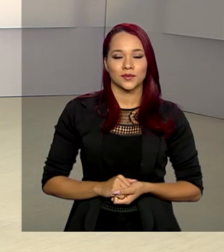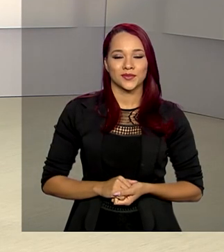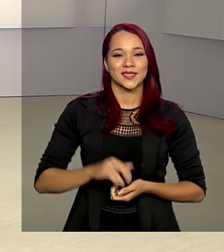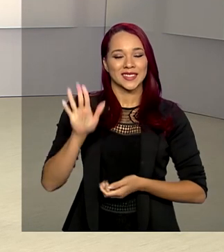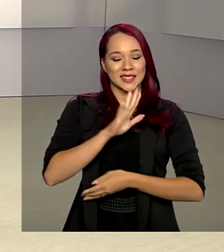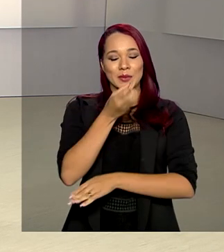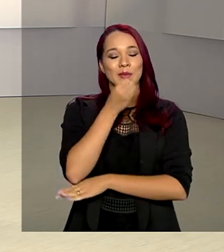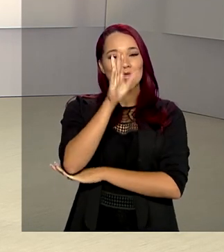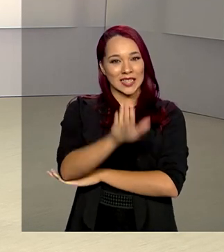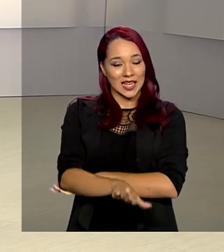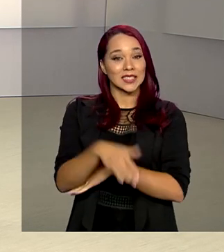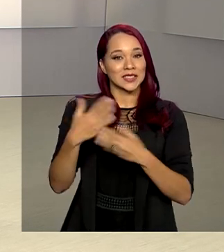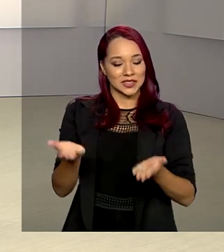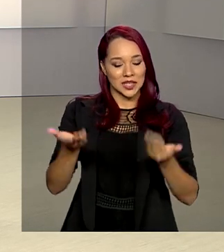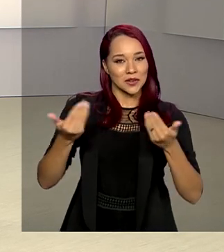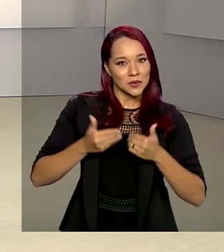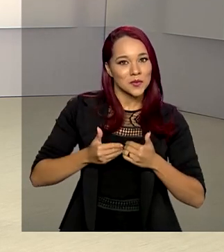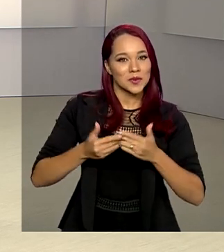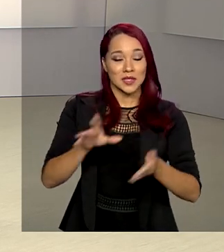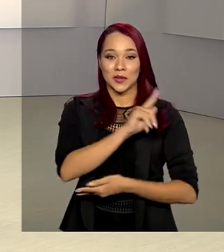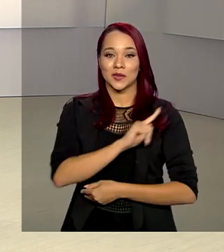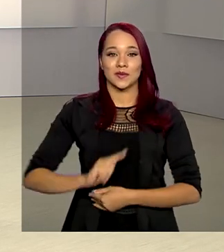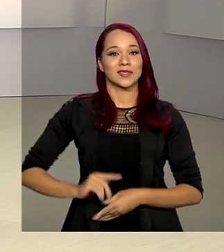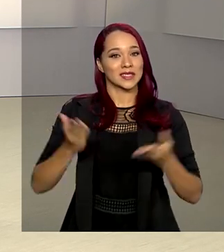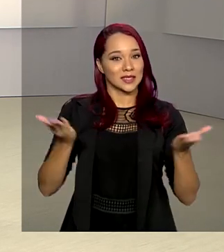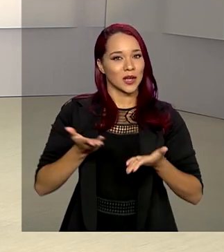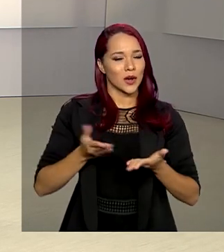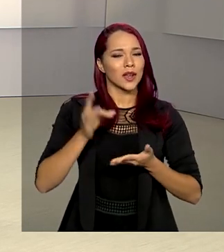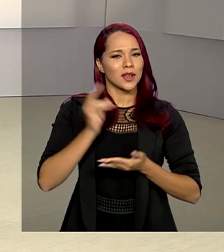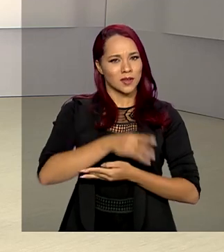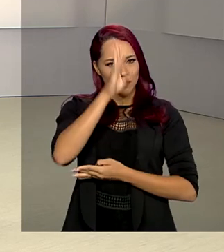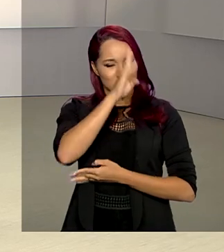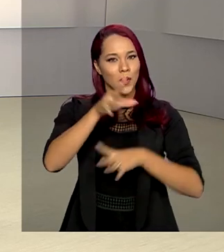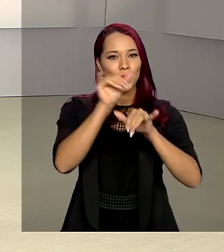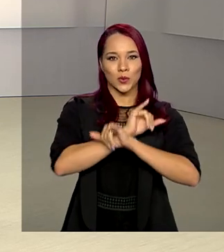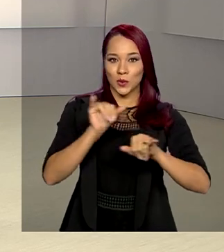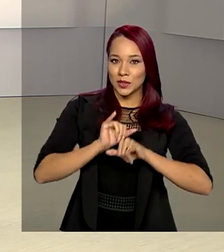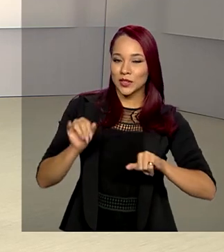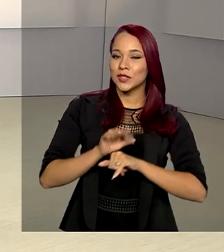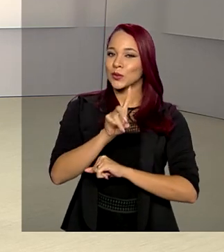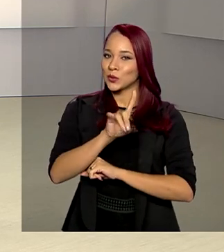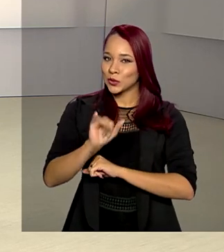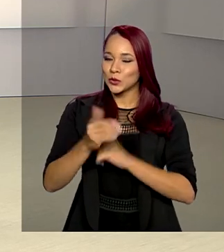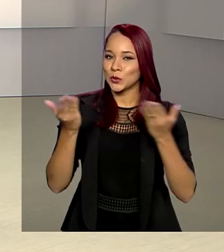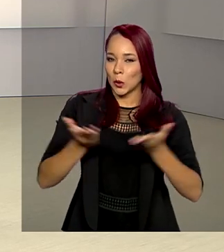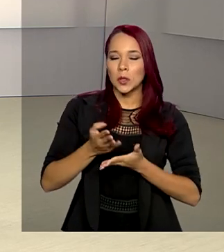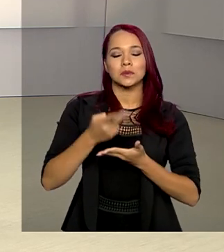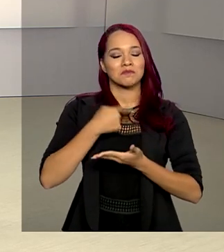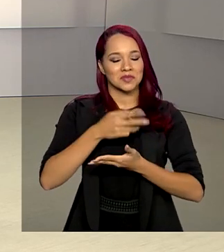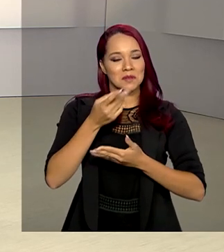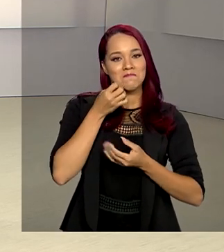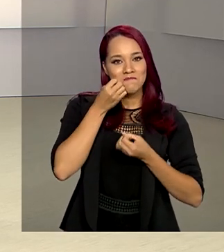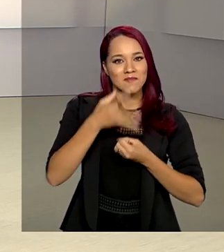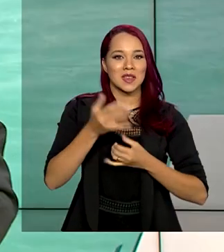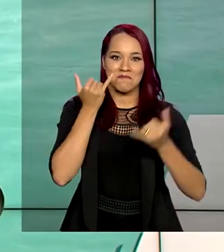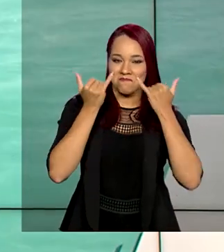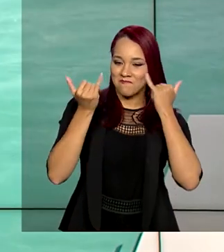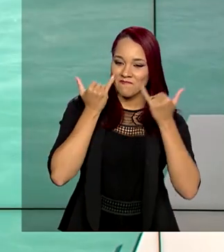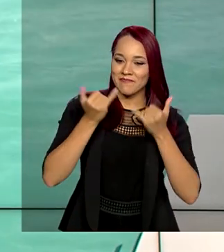Olá, boa tarde. Já estamos de volta com o governo agora e as principais notícias do dia para você continuar bem informado.